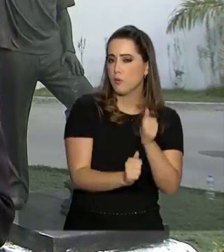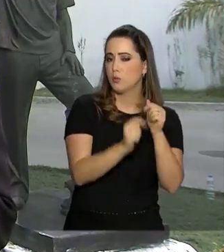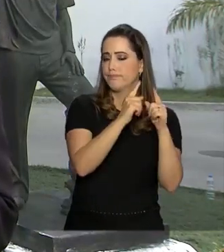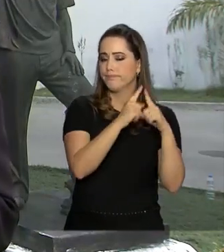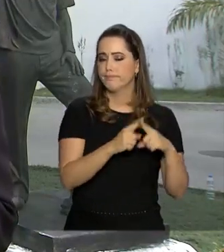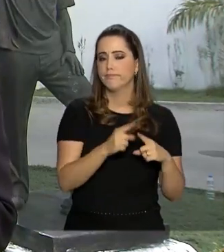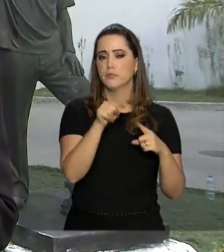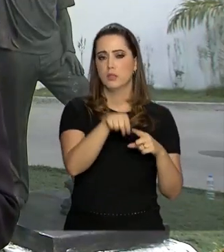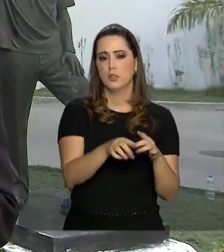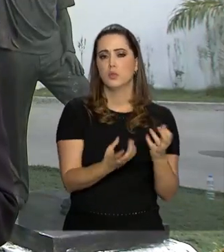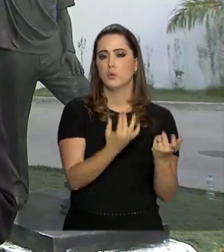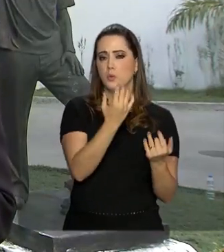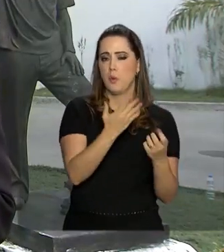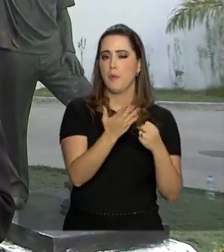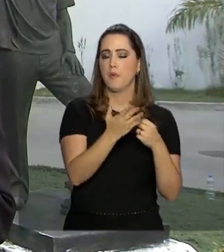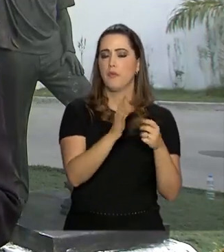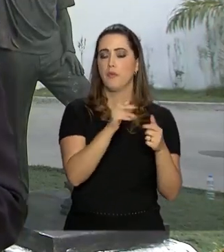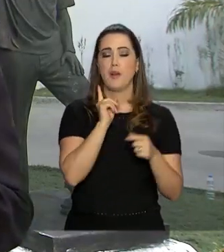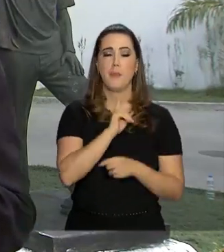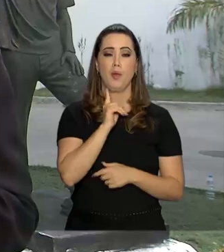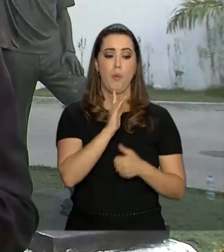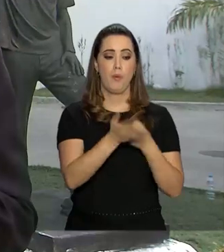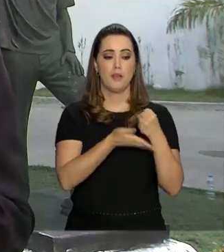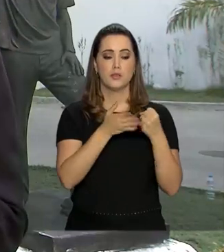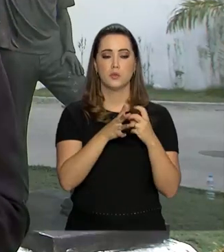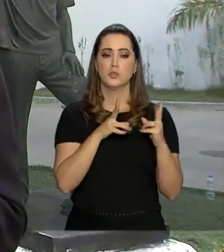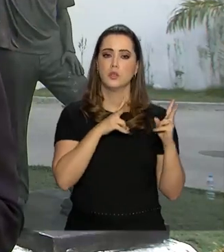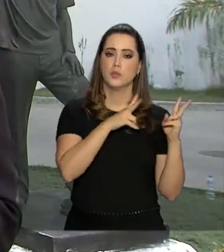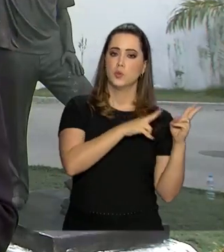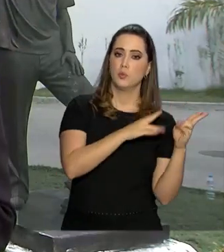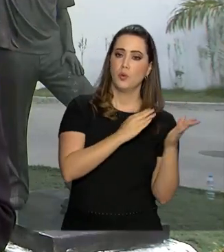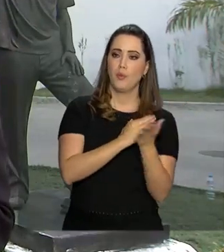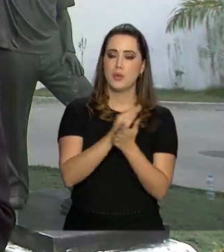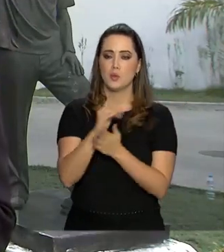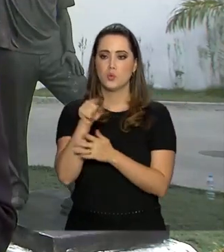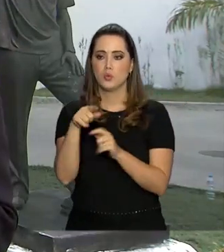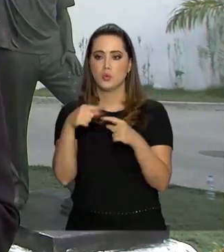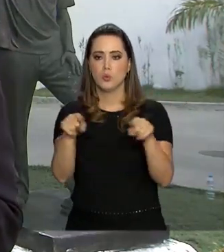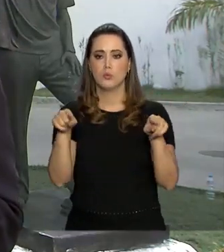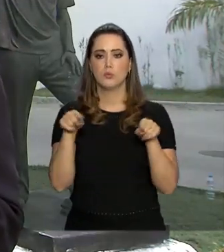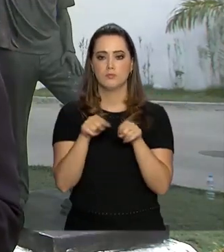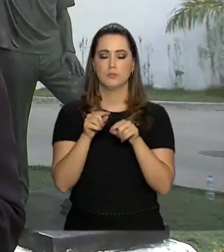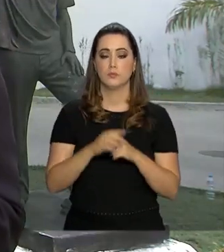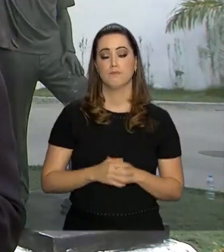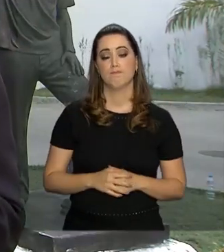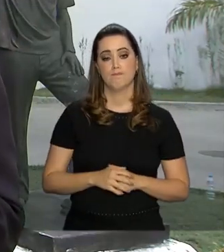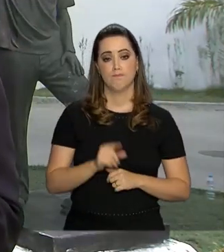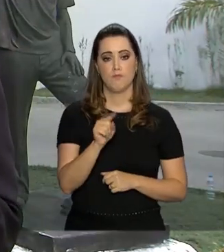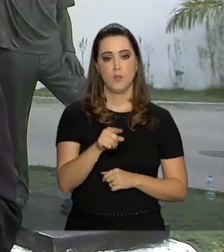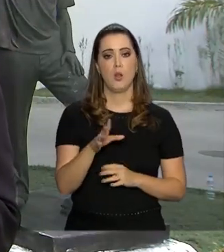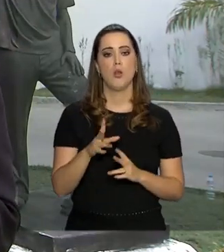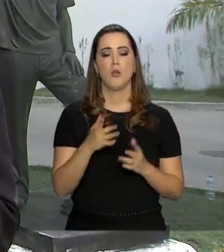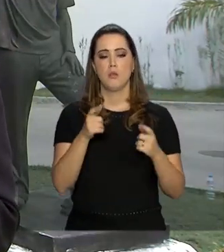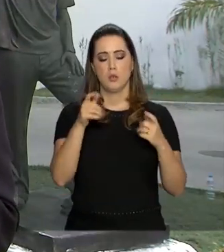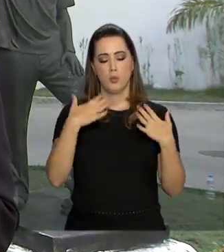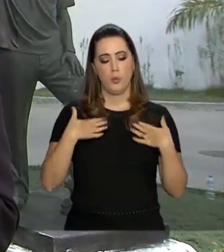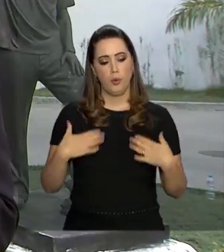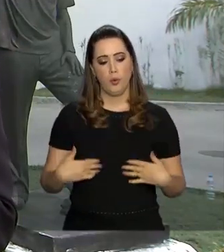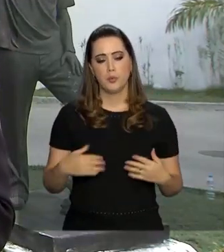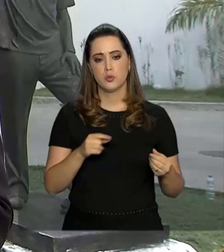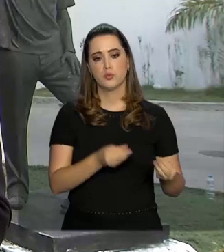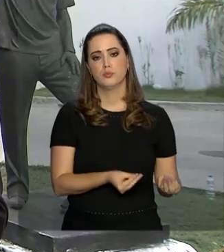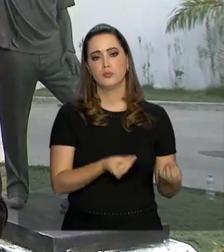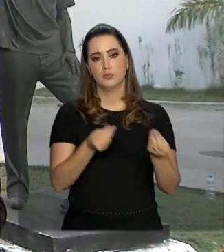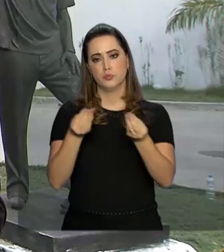não sobreviveram a esse incêndio. Eles estavam dormindo quando tudo começou em um desses alojamentos. Os corpos já foram transferidos para o Instituto